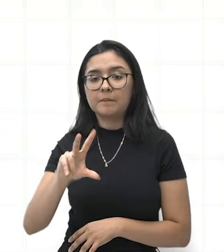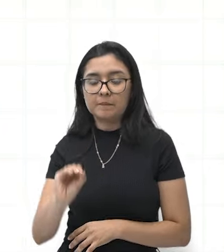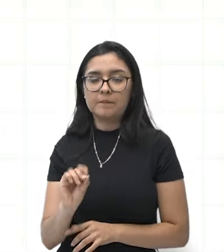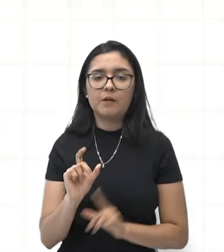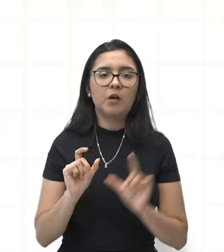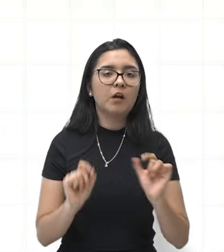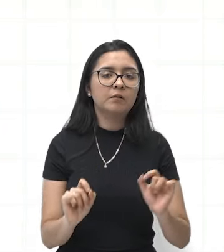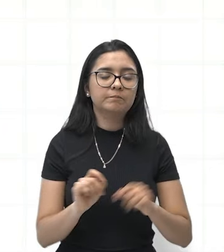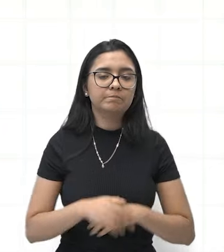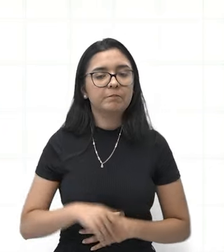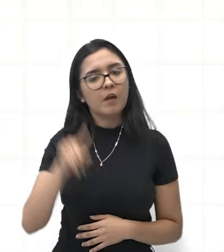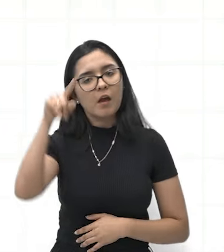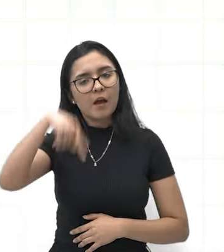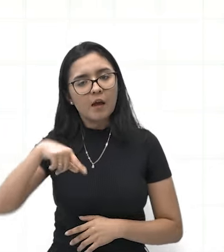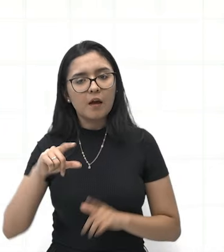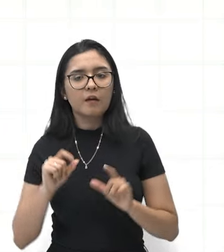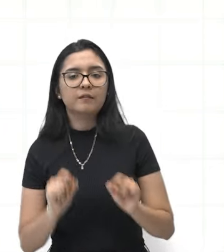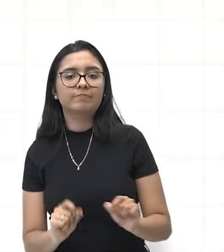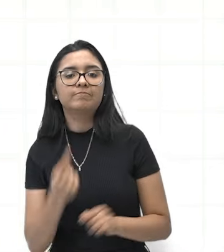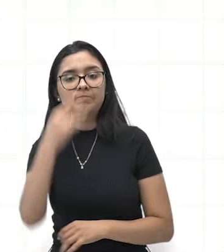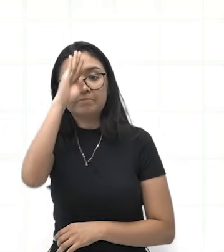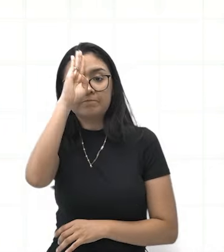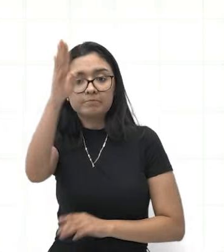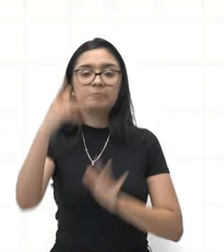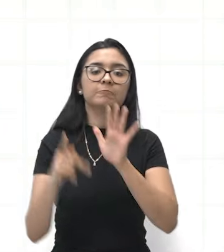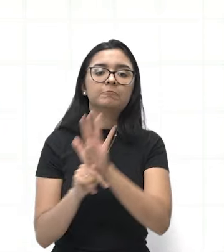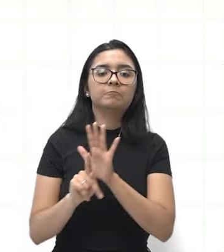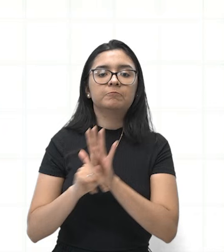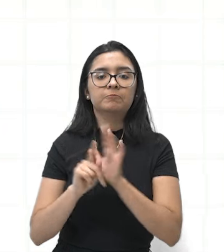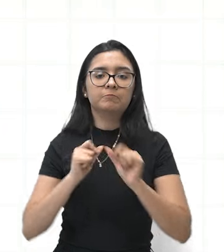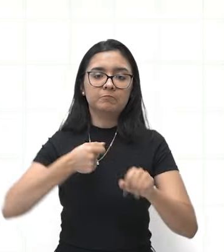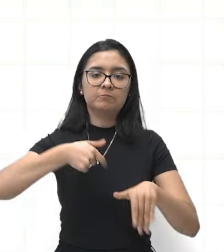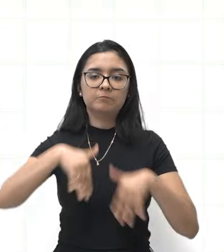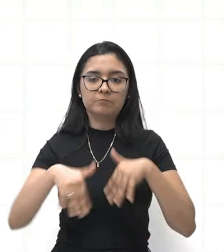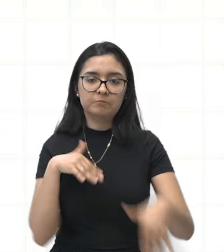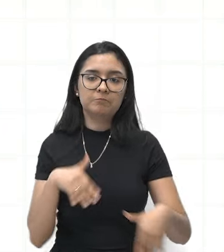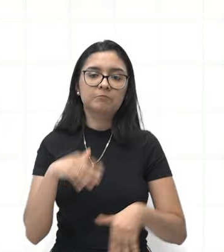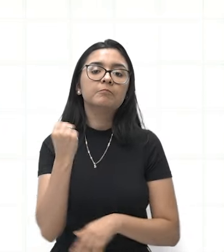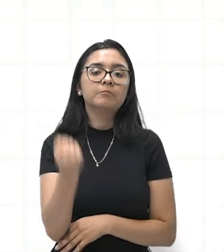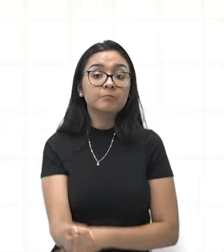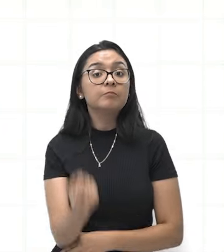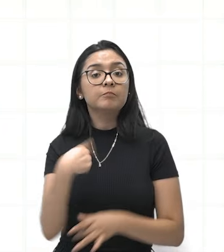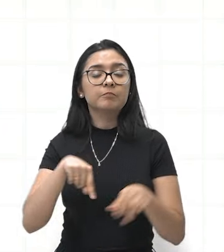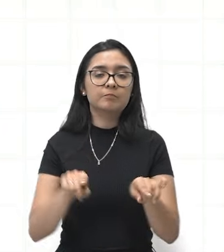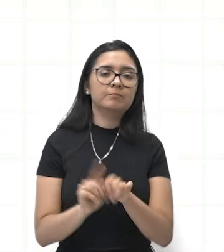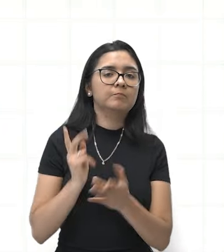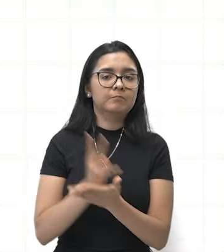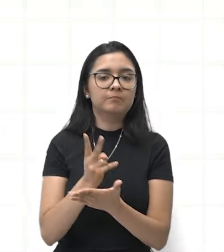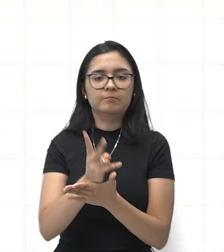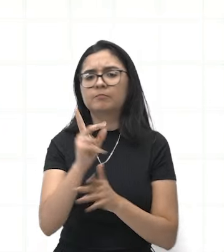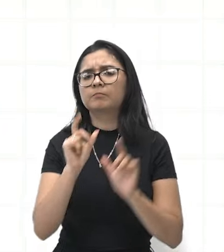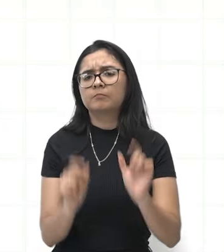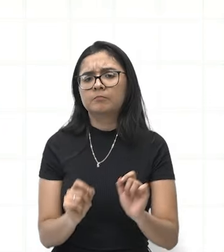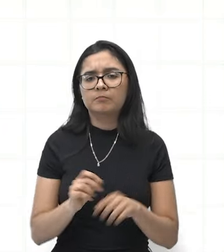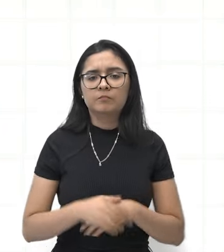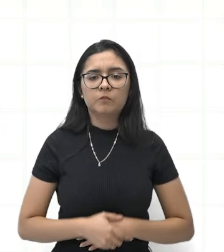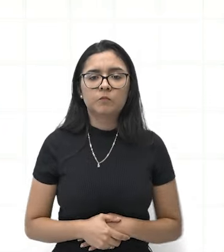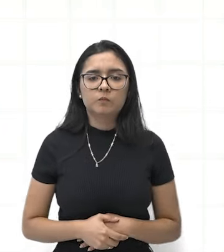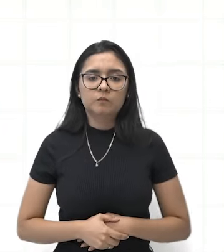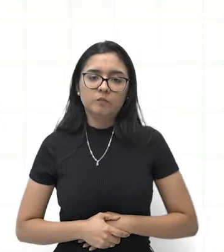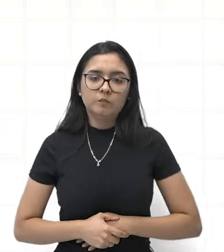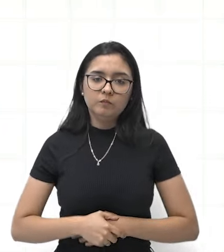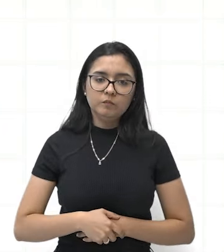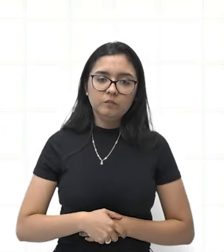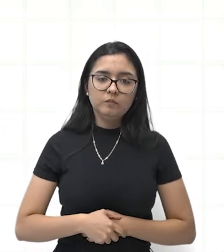é o eixo da alavanca, certo? E vai ser sempre quem? Um